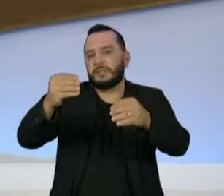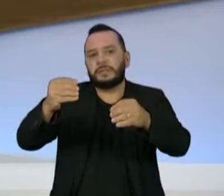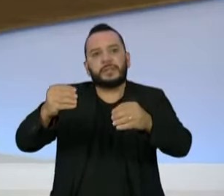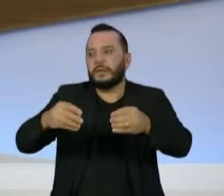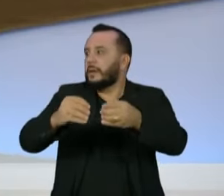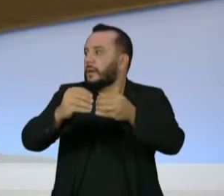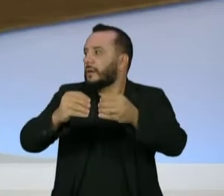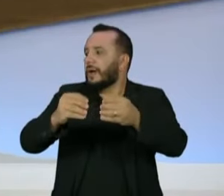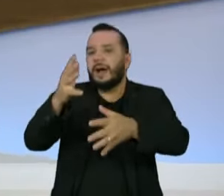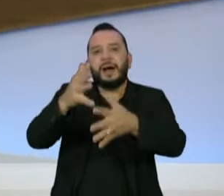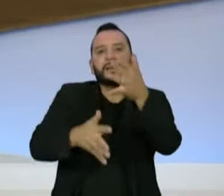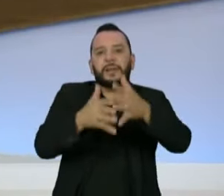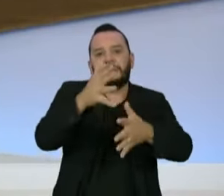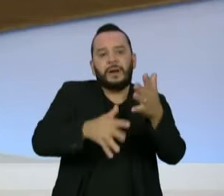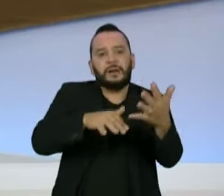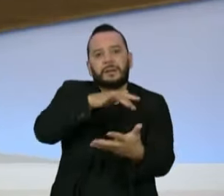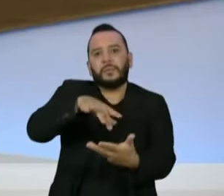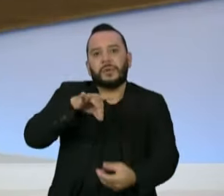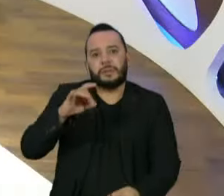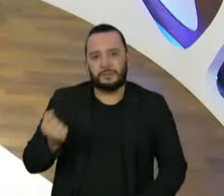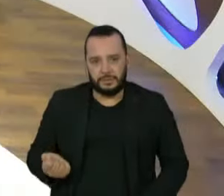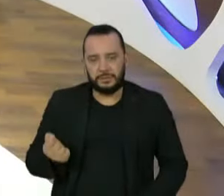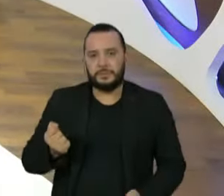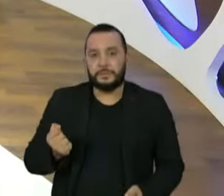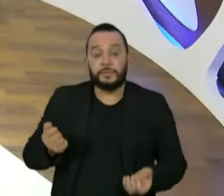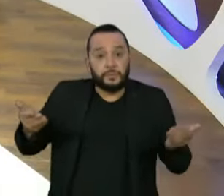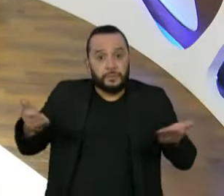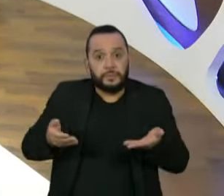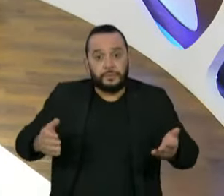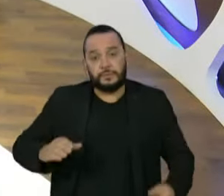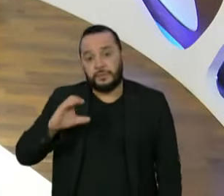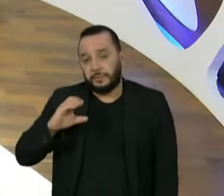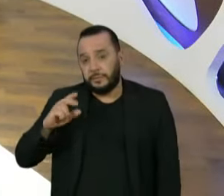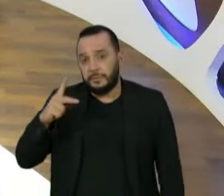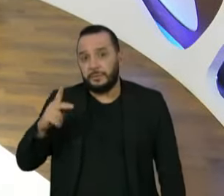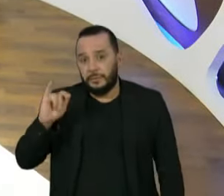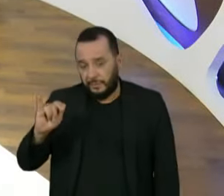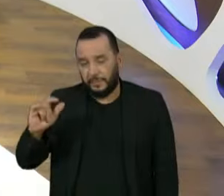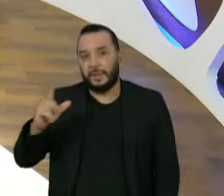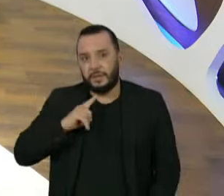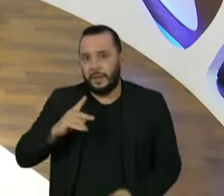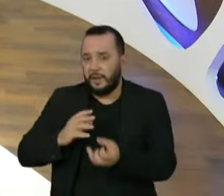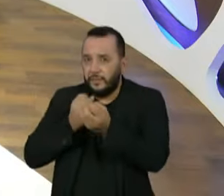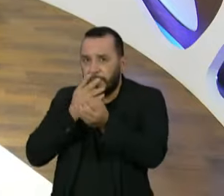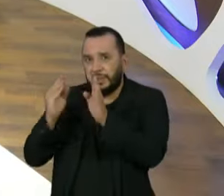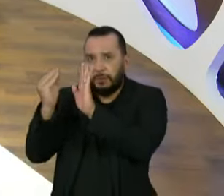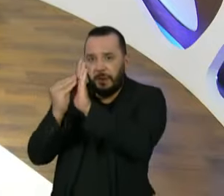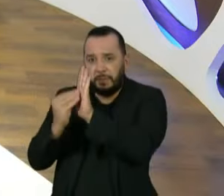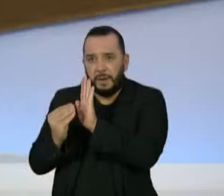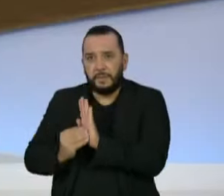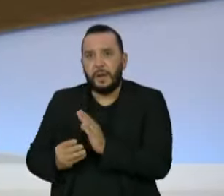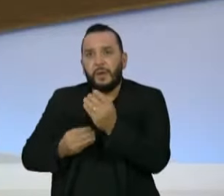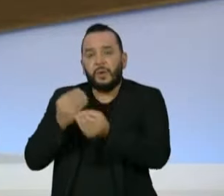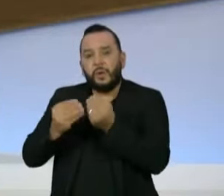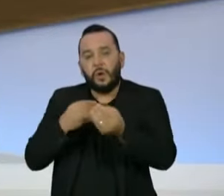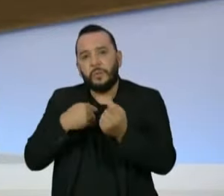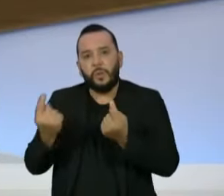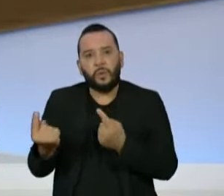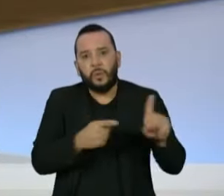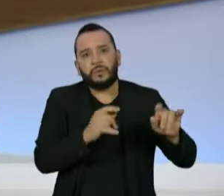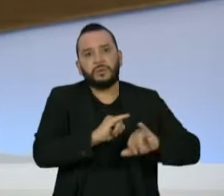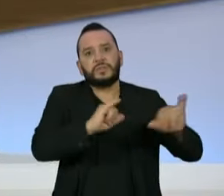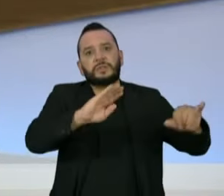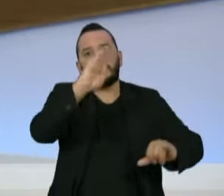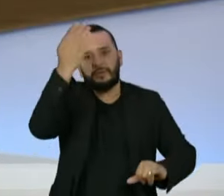gente tem na CPI, o que a gente pode levar para frente nesse combate à disseminação de notícias falsas que atacam a